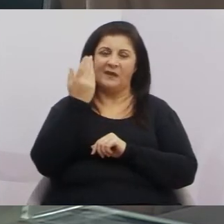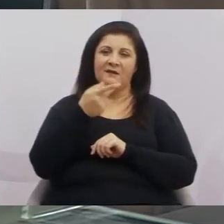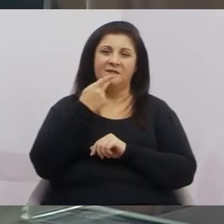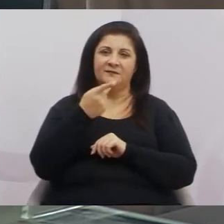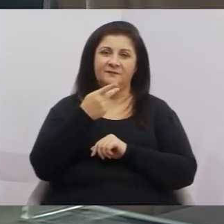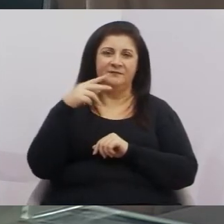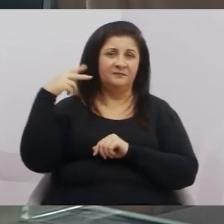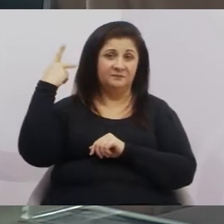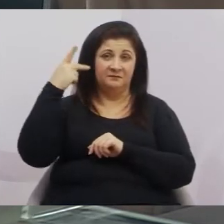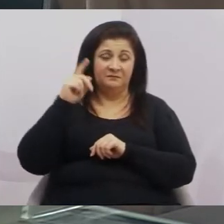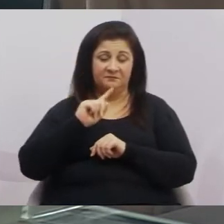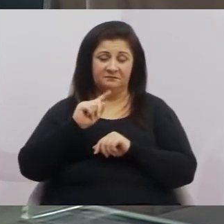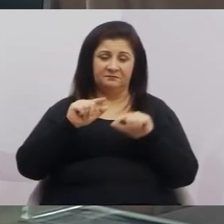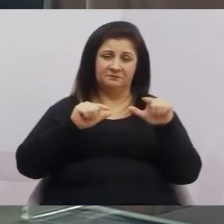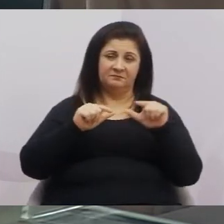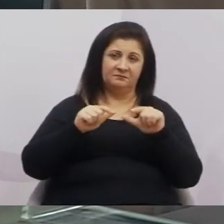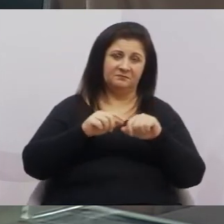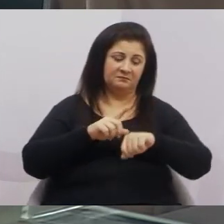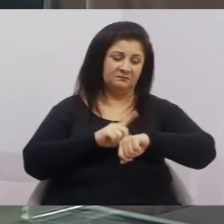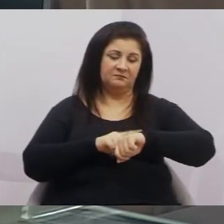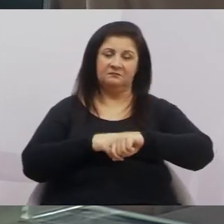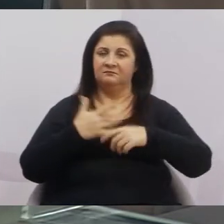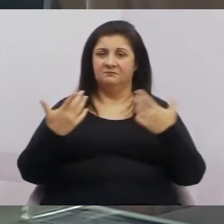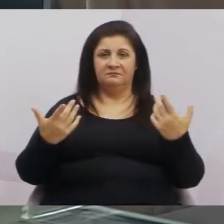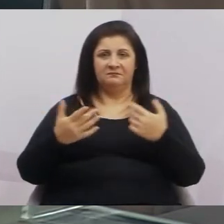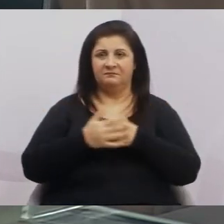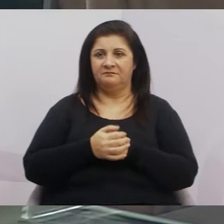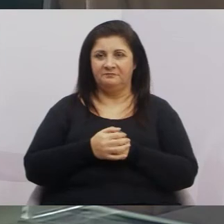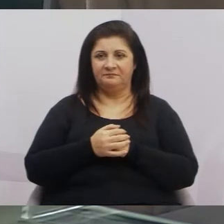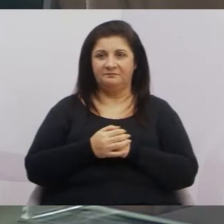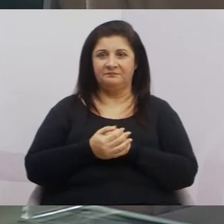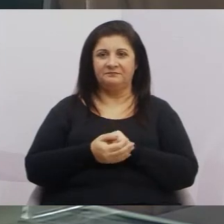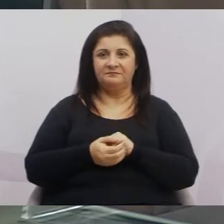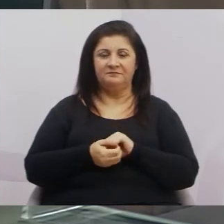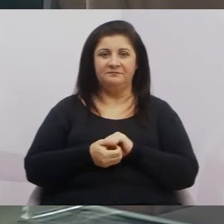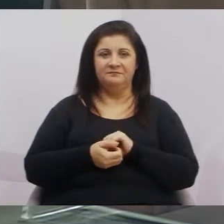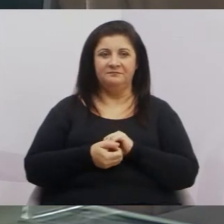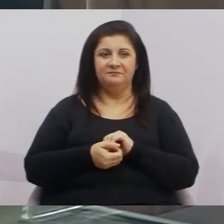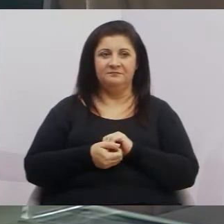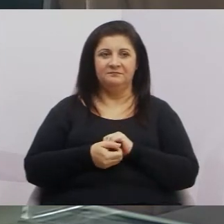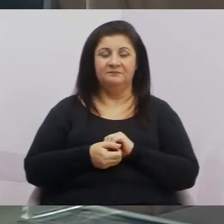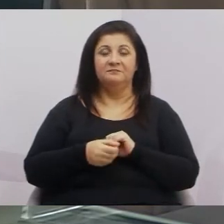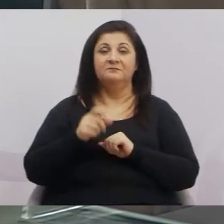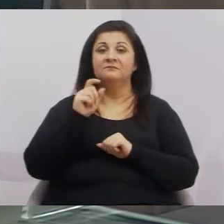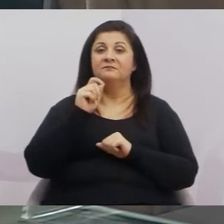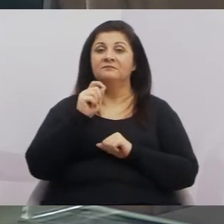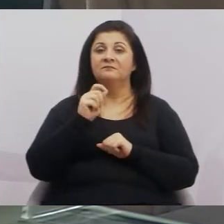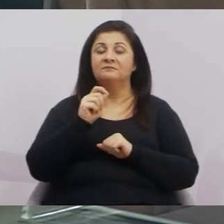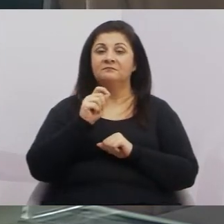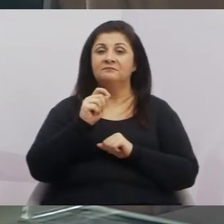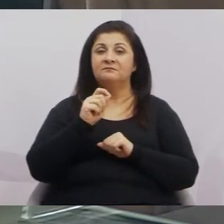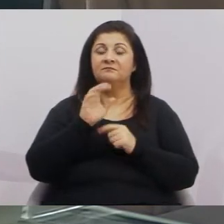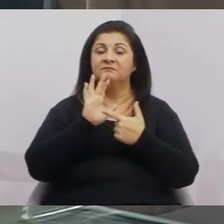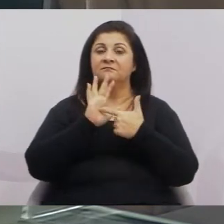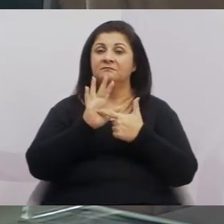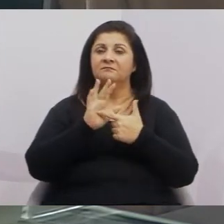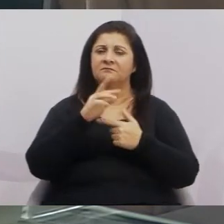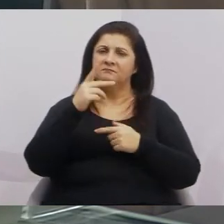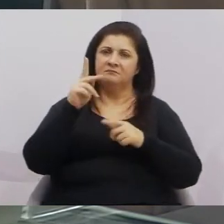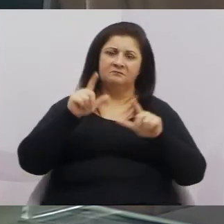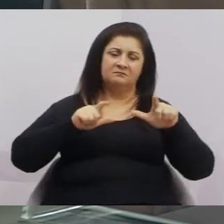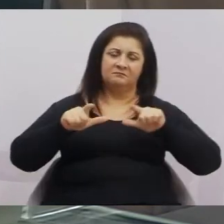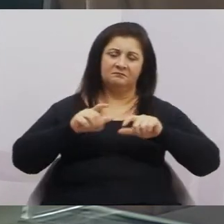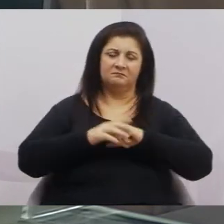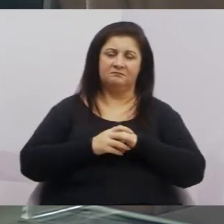porque é nove ou quinze horas ou é dezenove horas. O que vai mandar é o seu trabalho. O seu